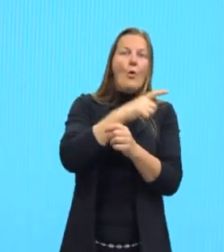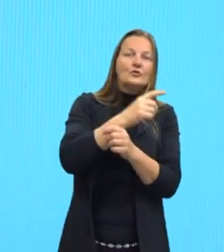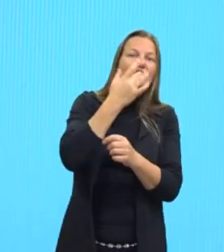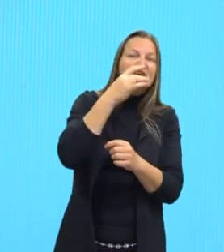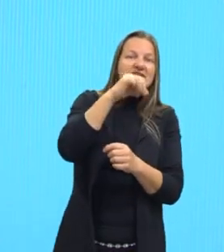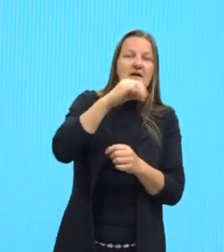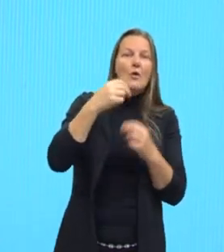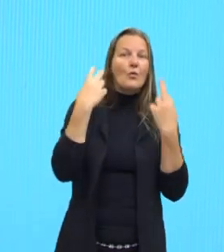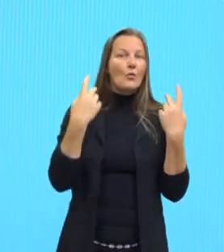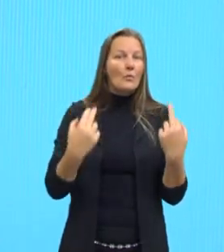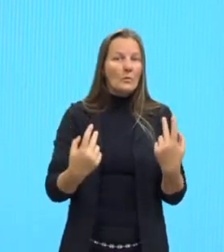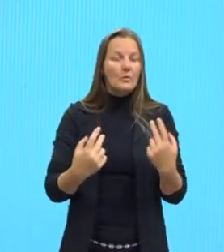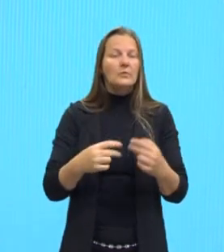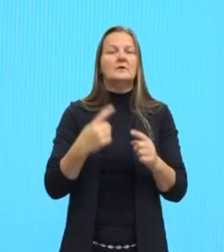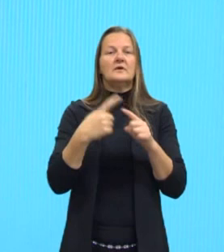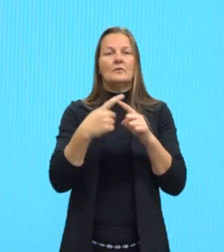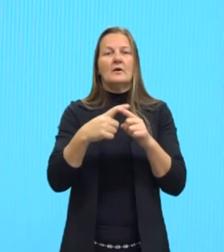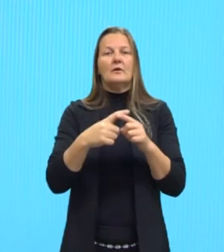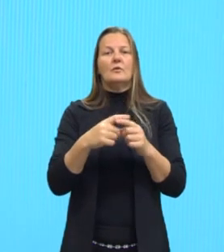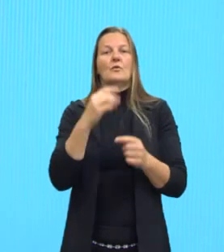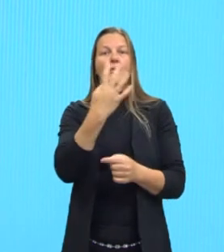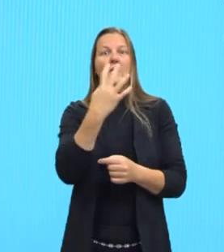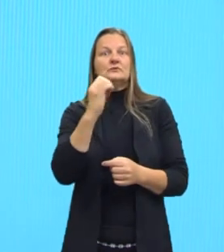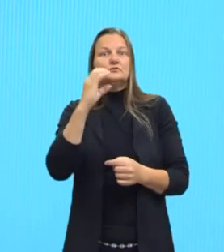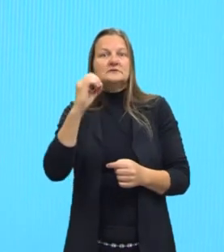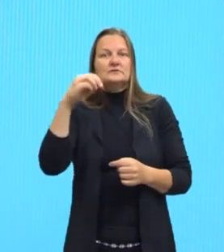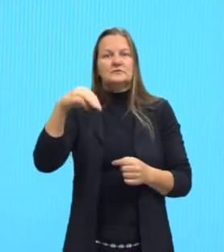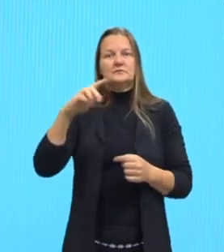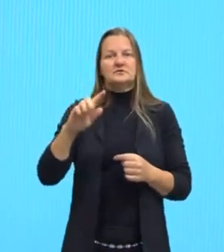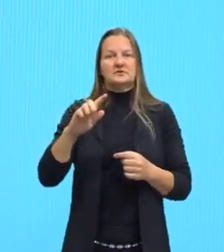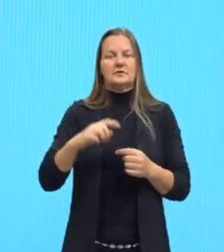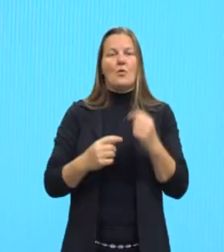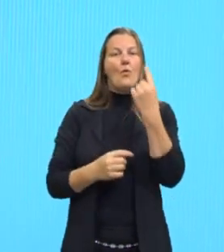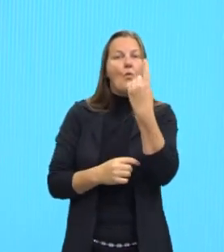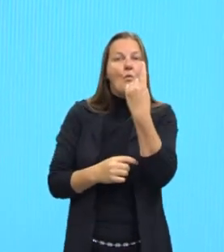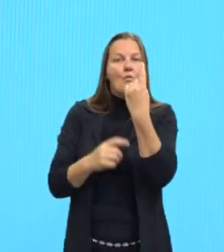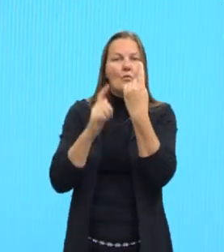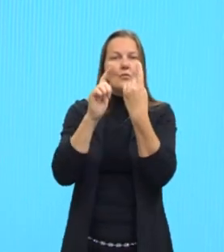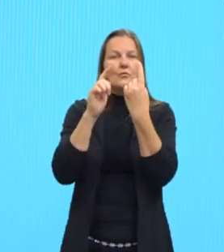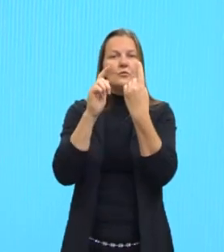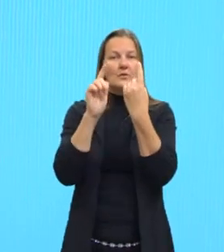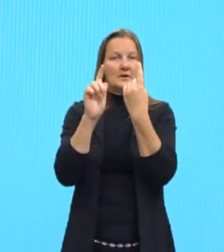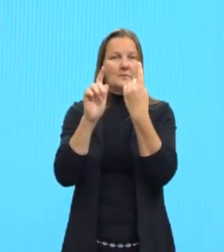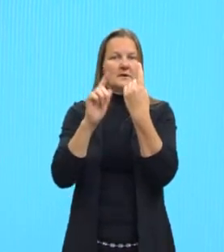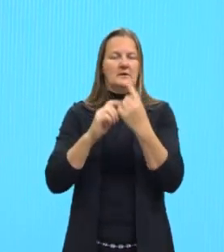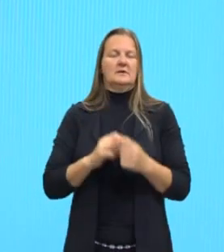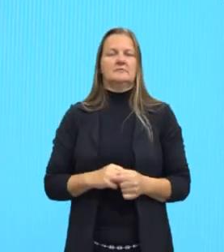sódio encontrados nessa mesma quantidade, ou seja, 1 grama do sal tradicional.